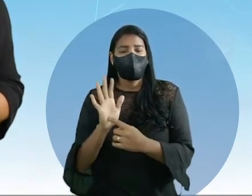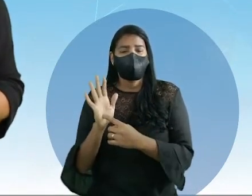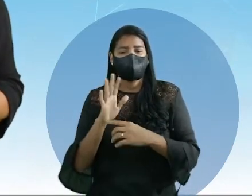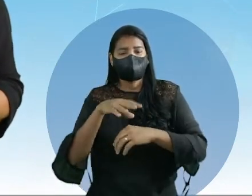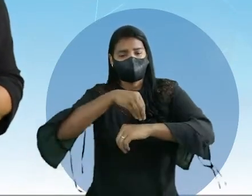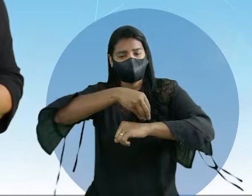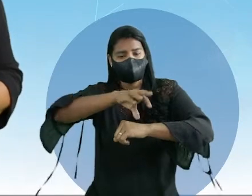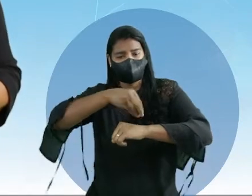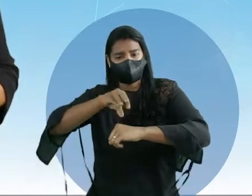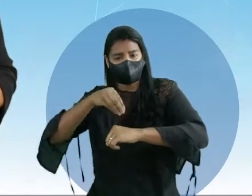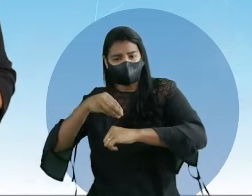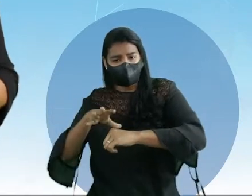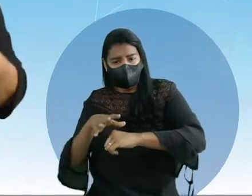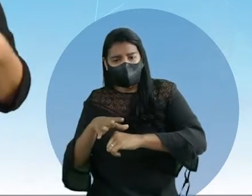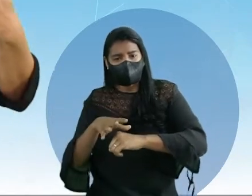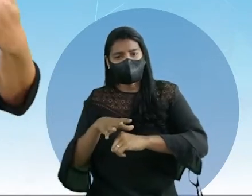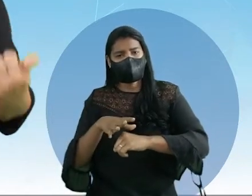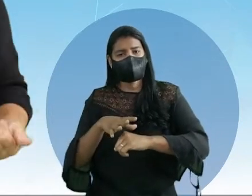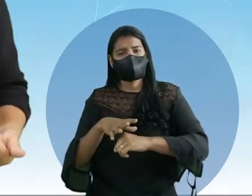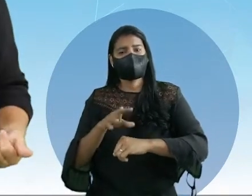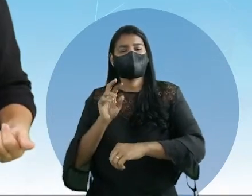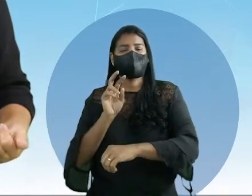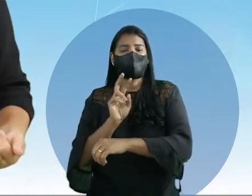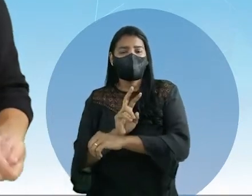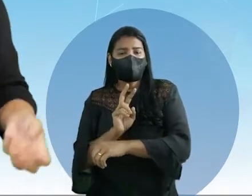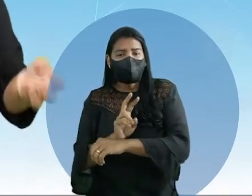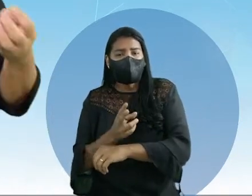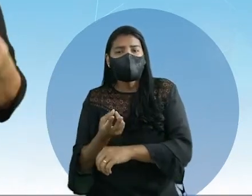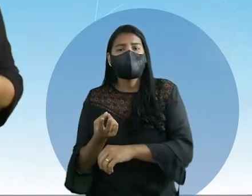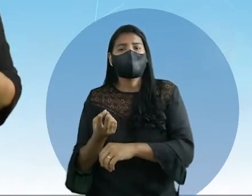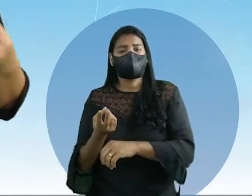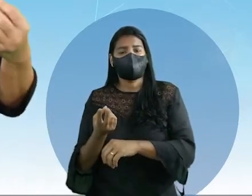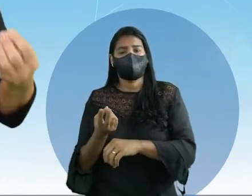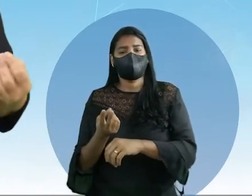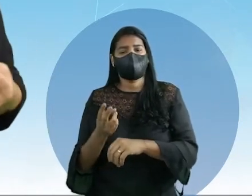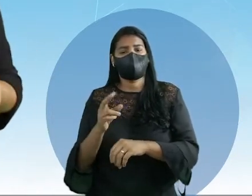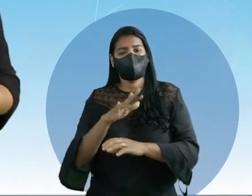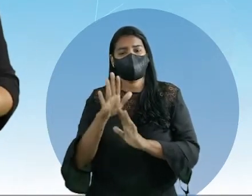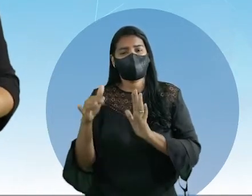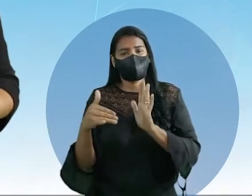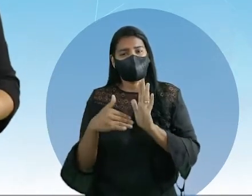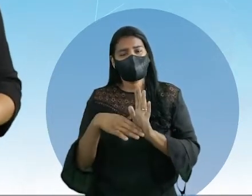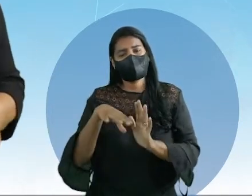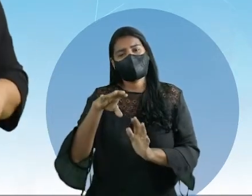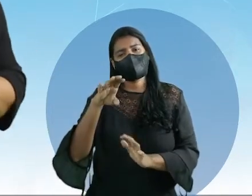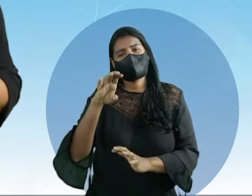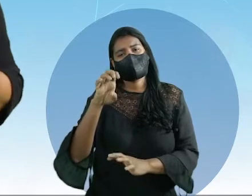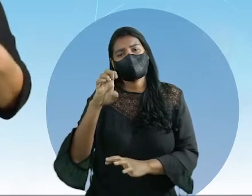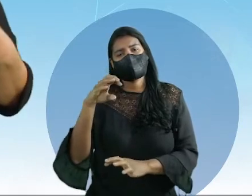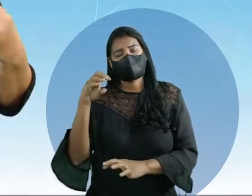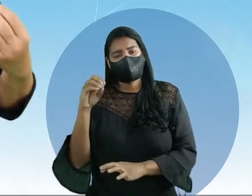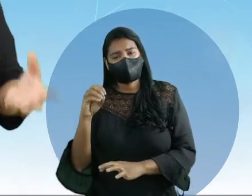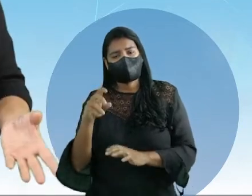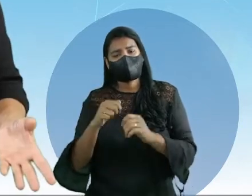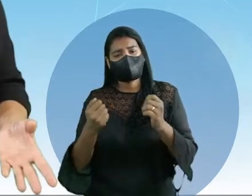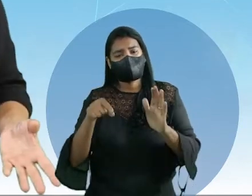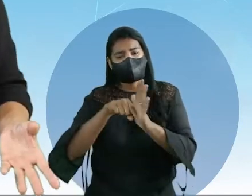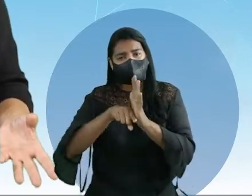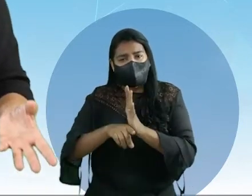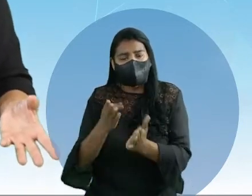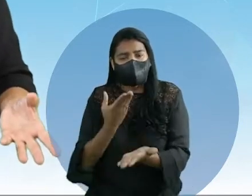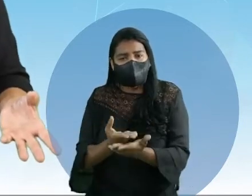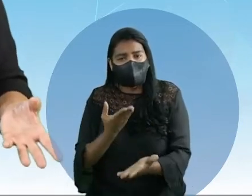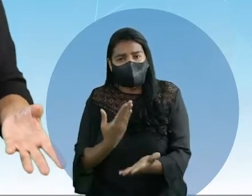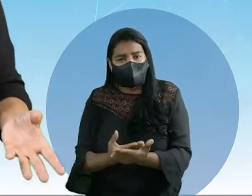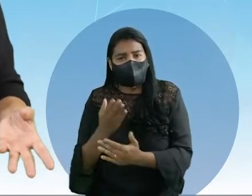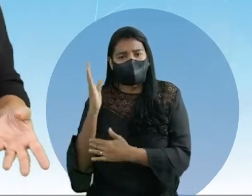destinada à exploração sustentável de recursos naturais, preservação total do ecossistema, realização de pesquisas.